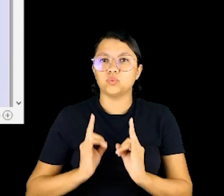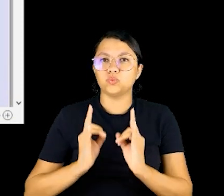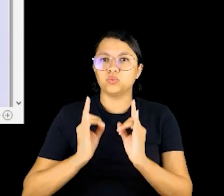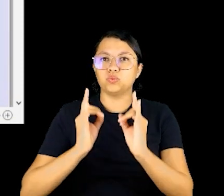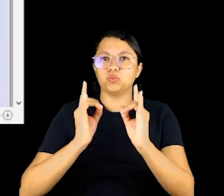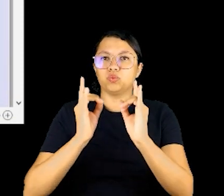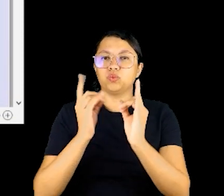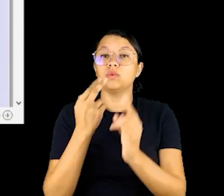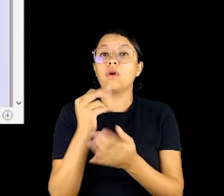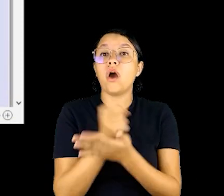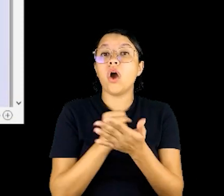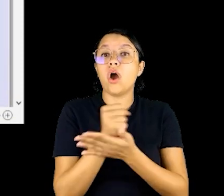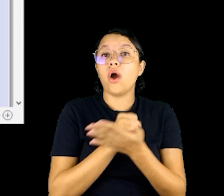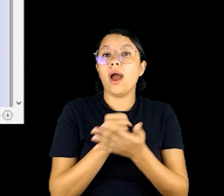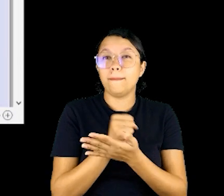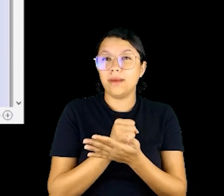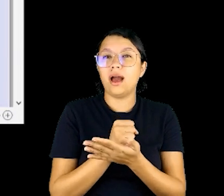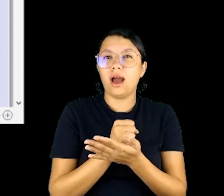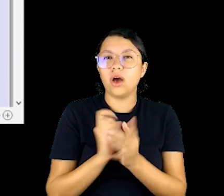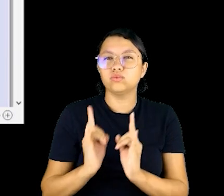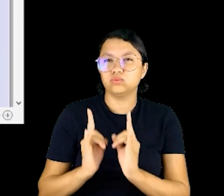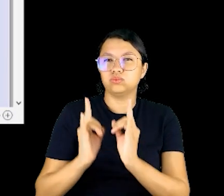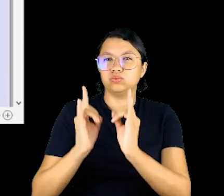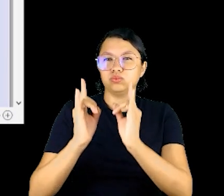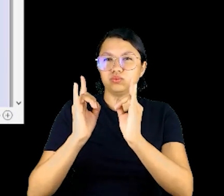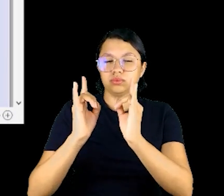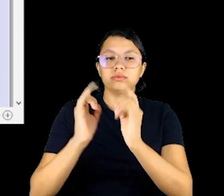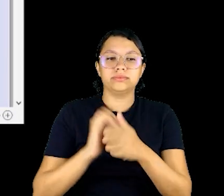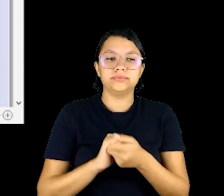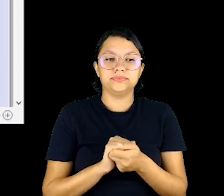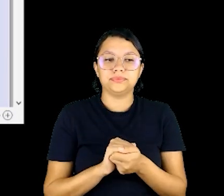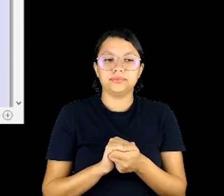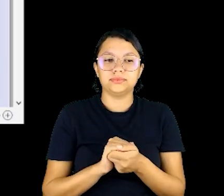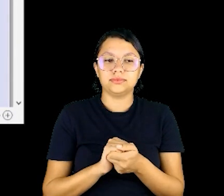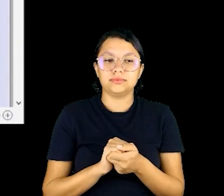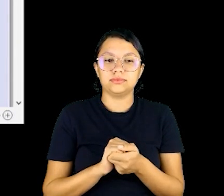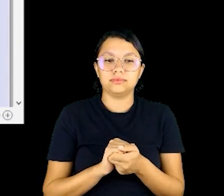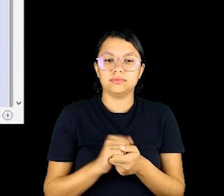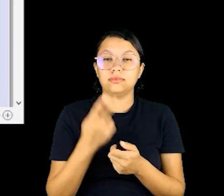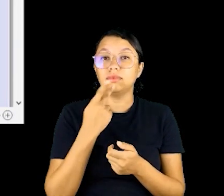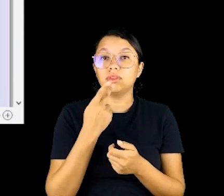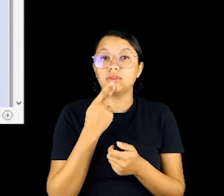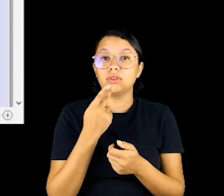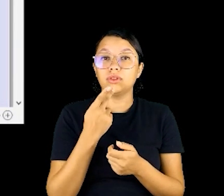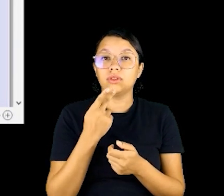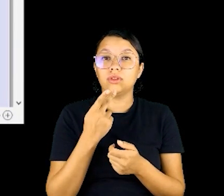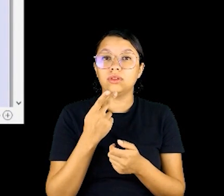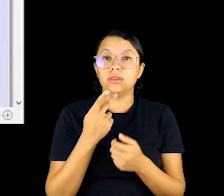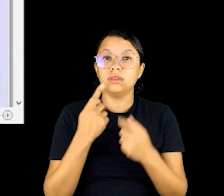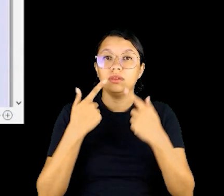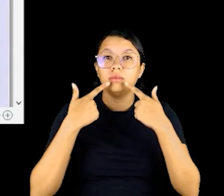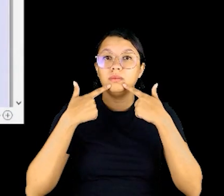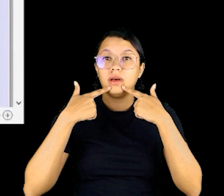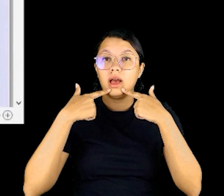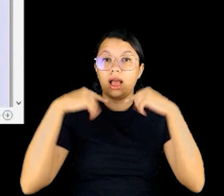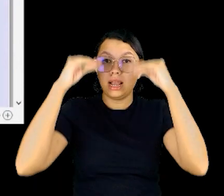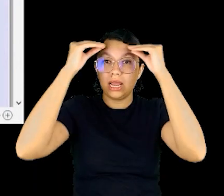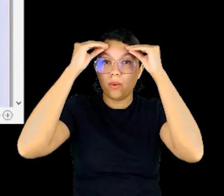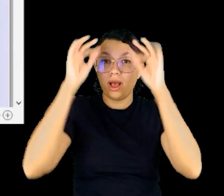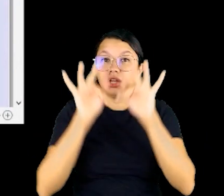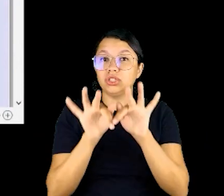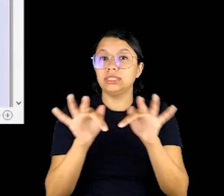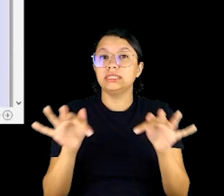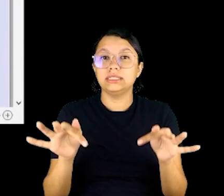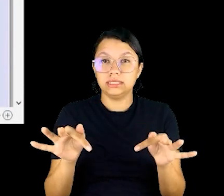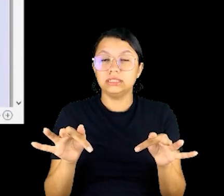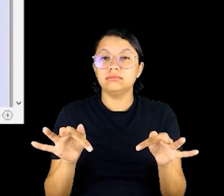de um prédio, né? Como o fundamento, a estrutura de um prédio para ele poder subir, ter os fundamentos, né? Fala um pouquinho, numa linguagem simples,